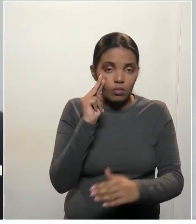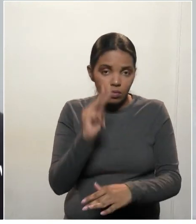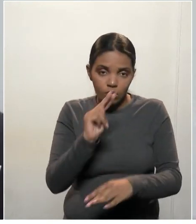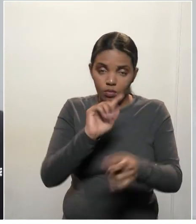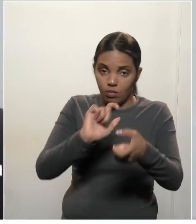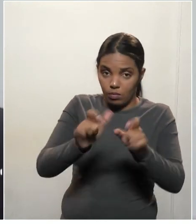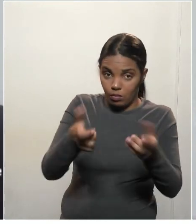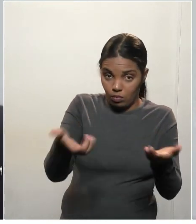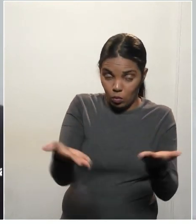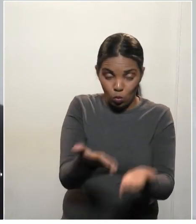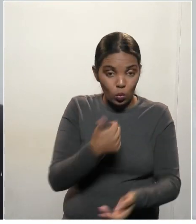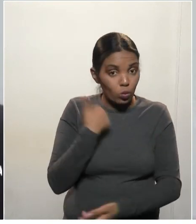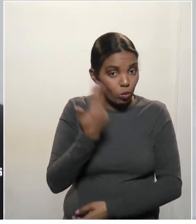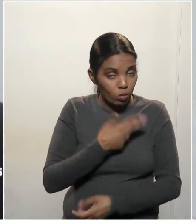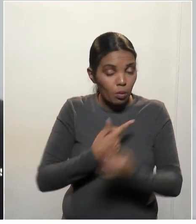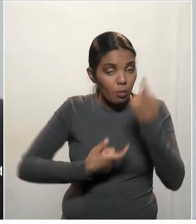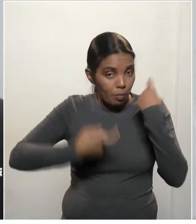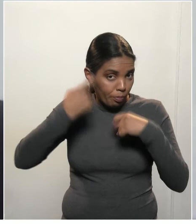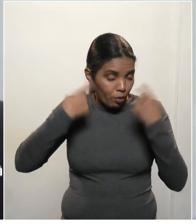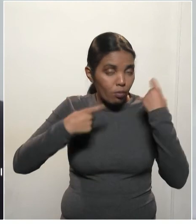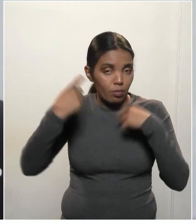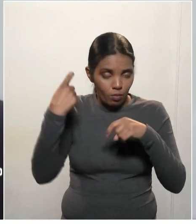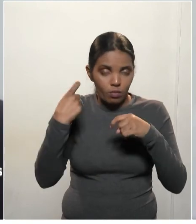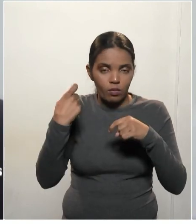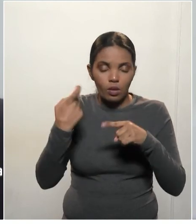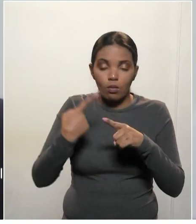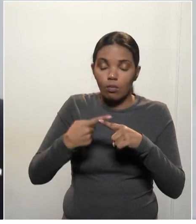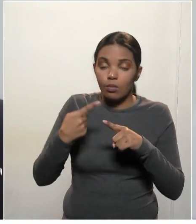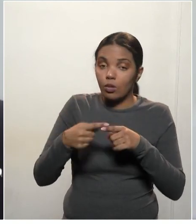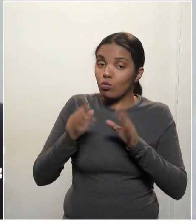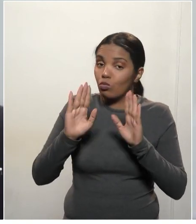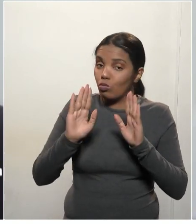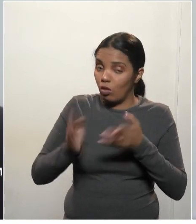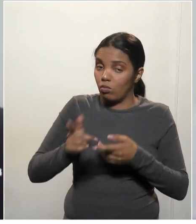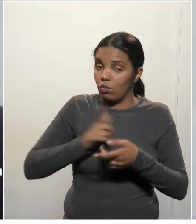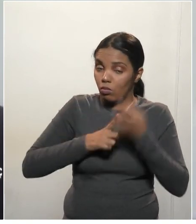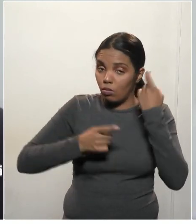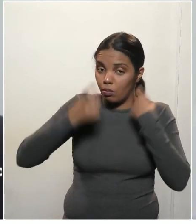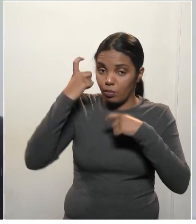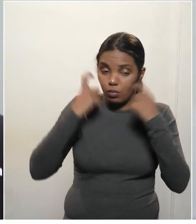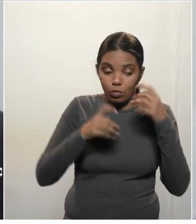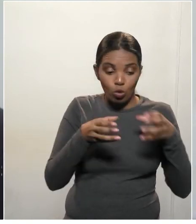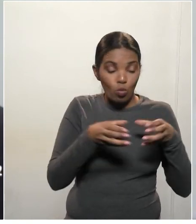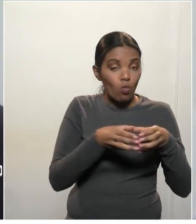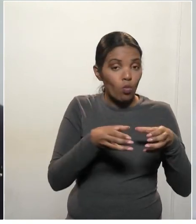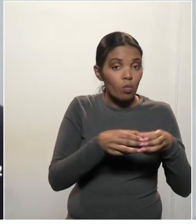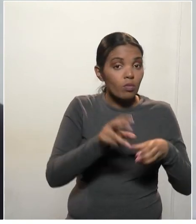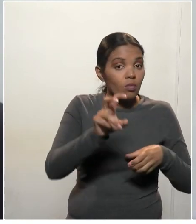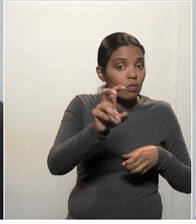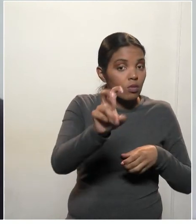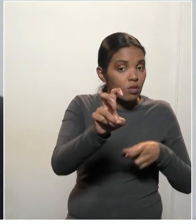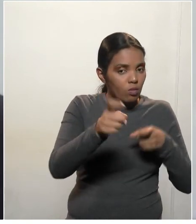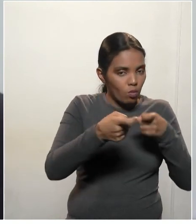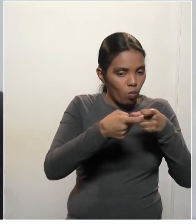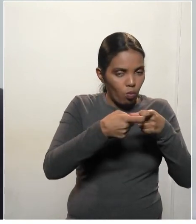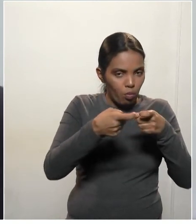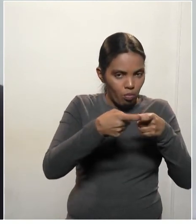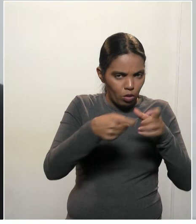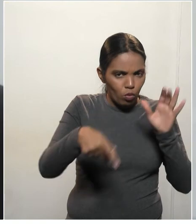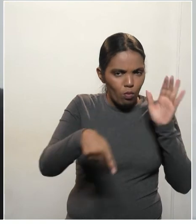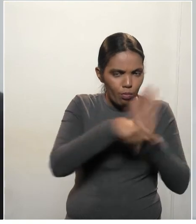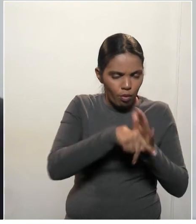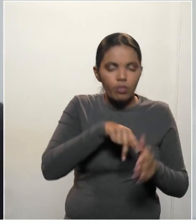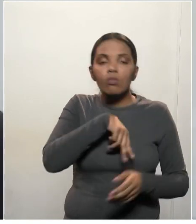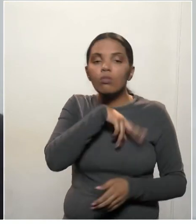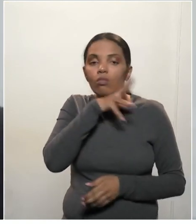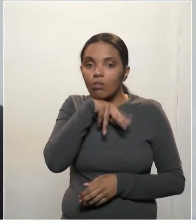preocupação que ela vem desta equipe de cinco médicos de Cascavel, que estão